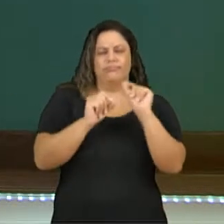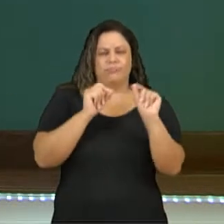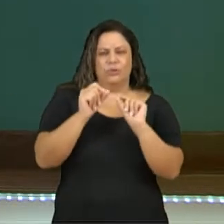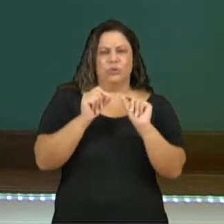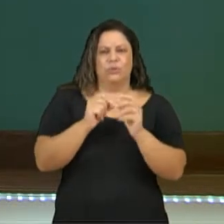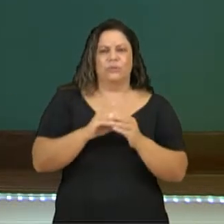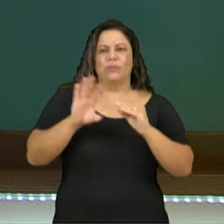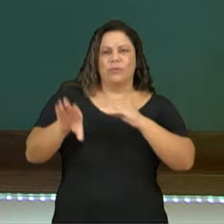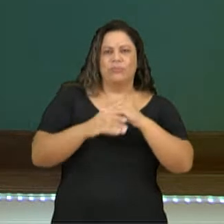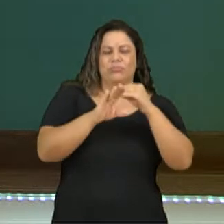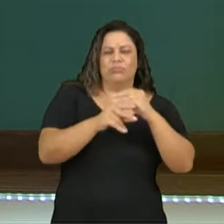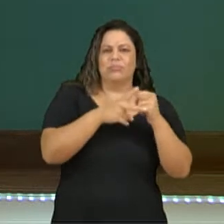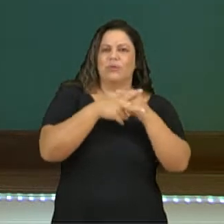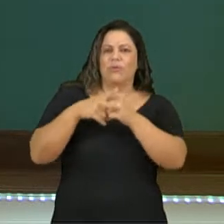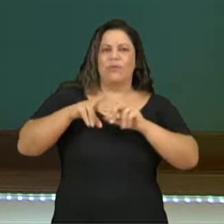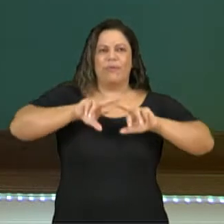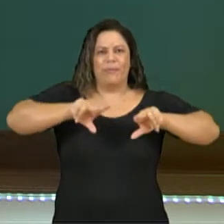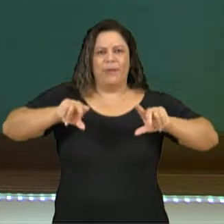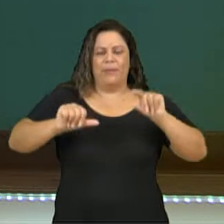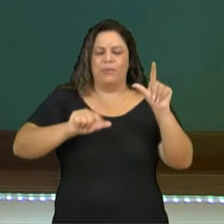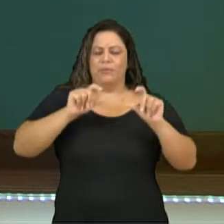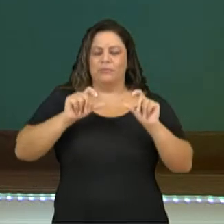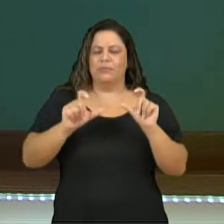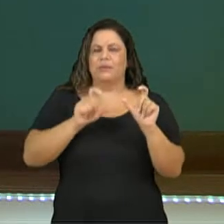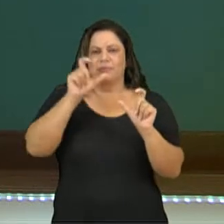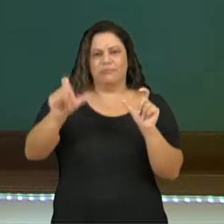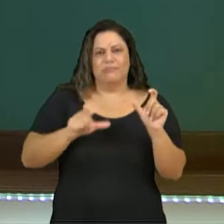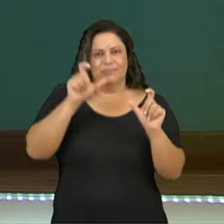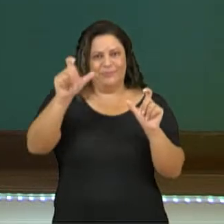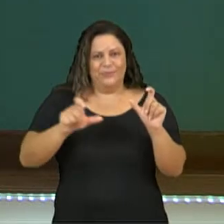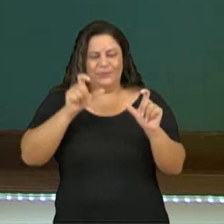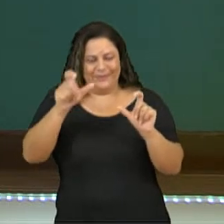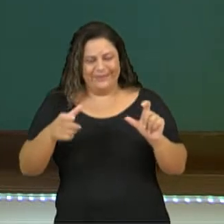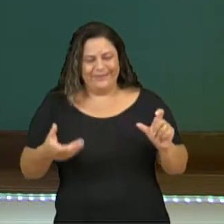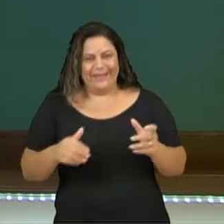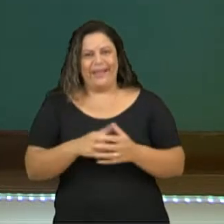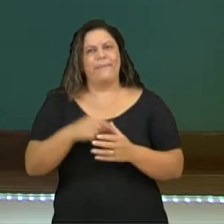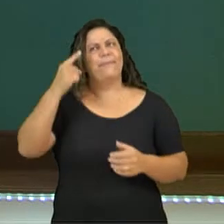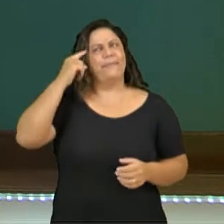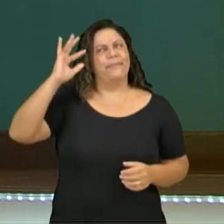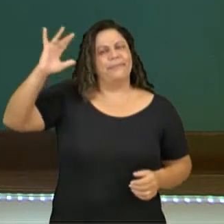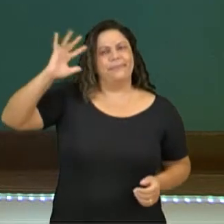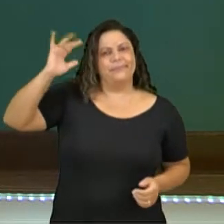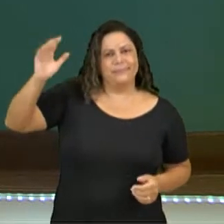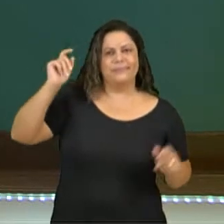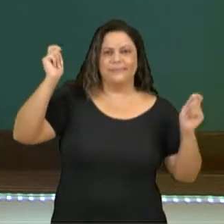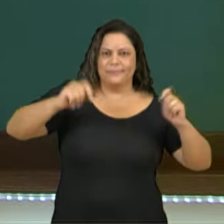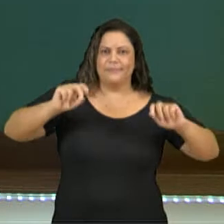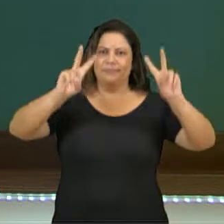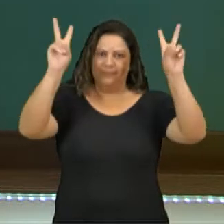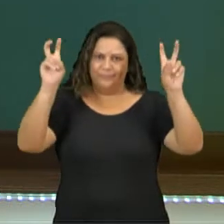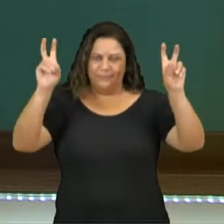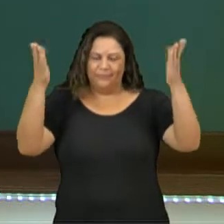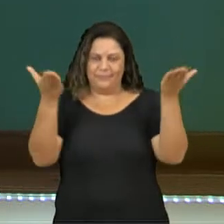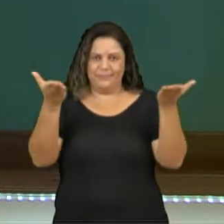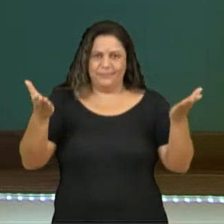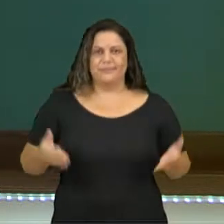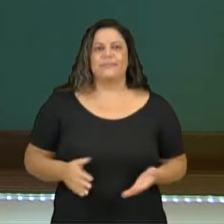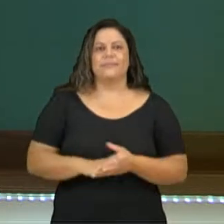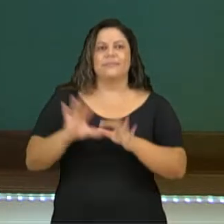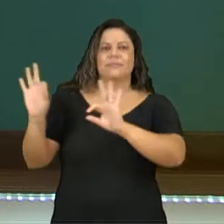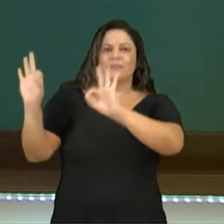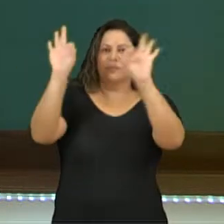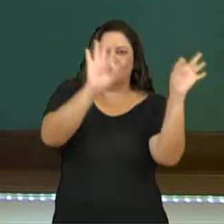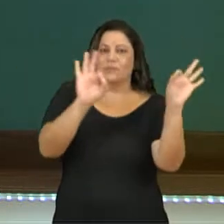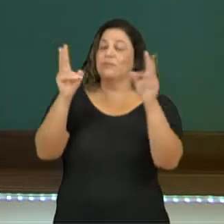Empeçamos reflexionando, vamos a reflexionar, pensar a respeito desse texto que temos aqui. É